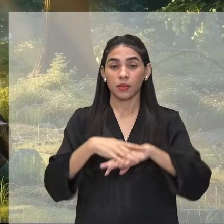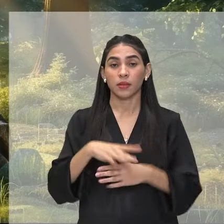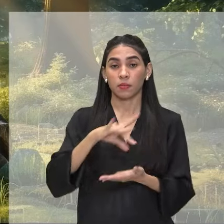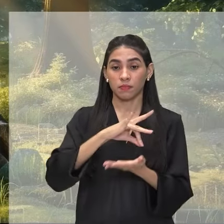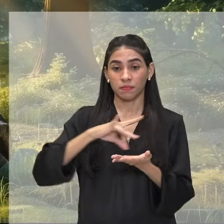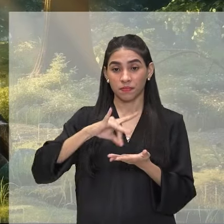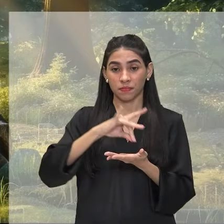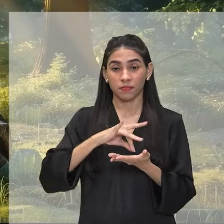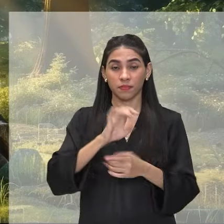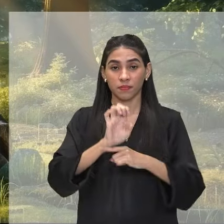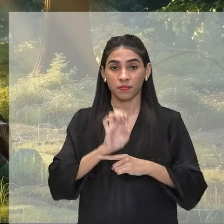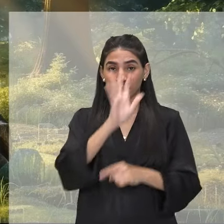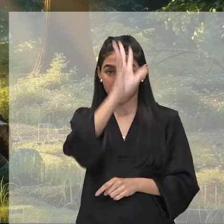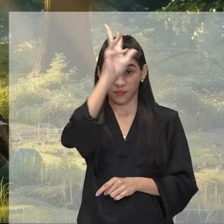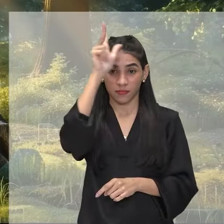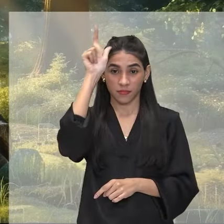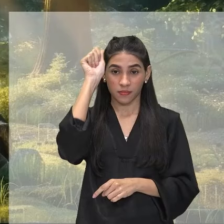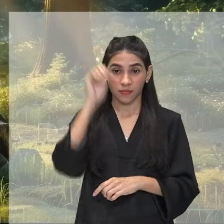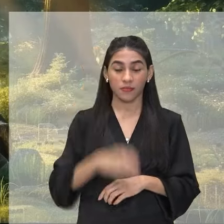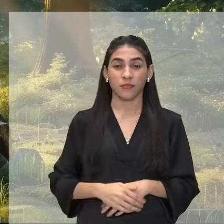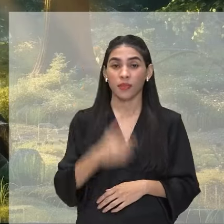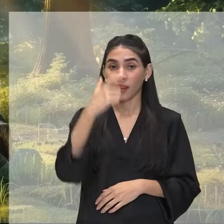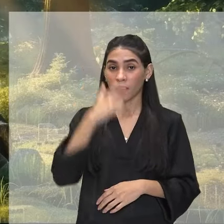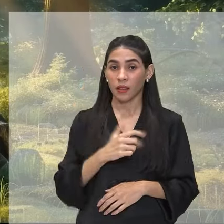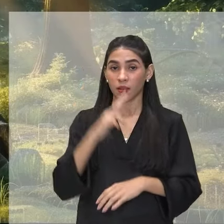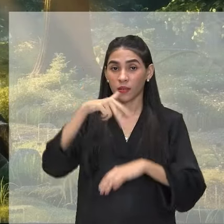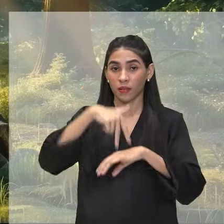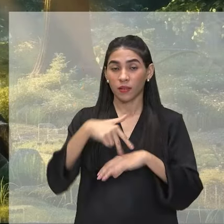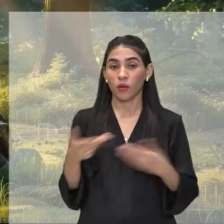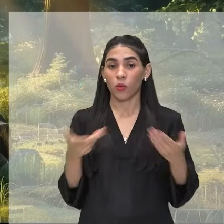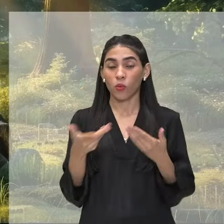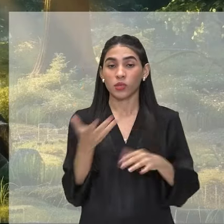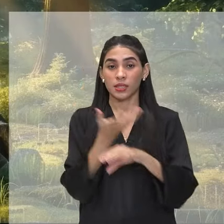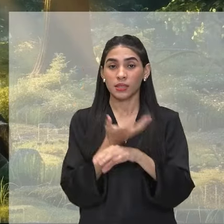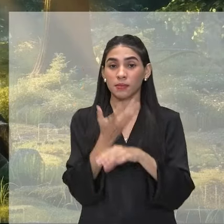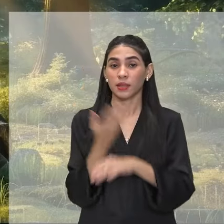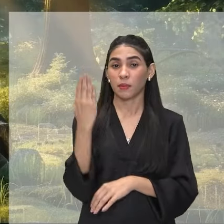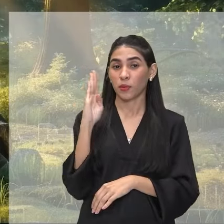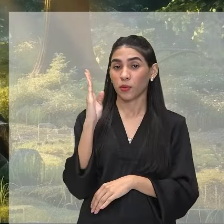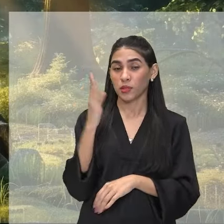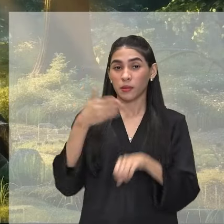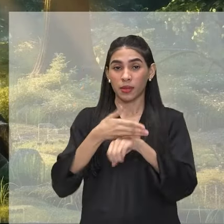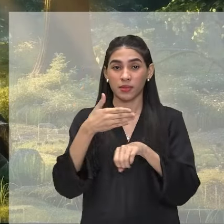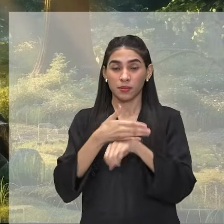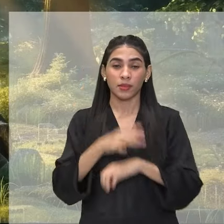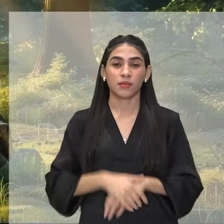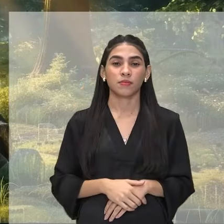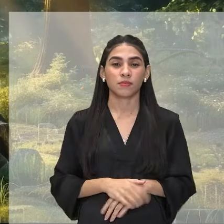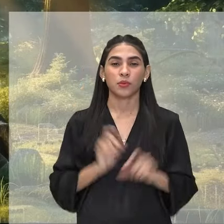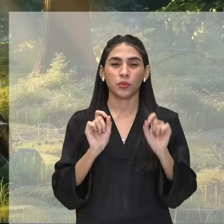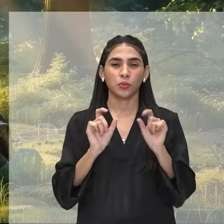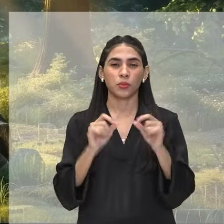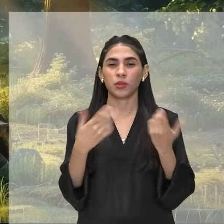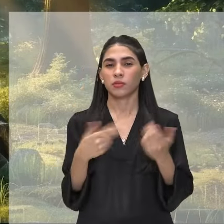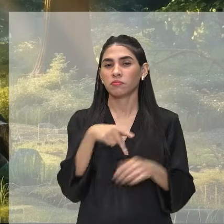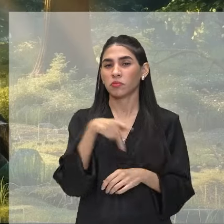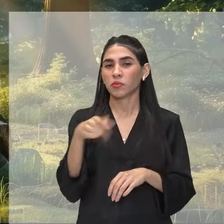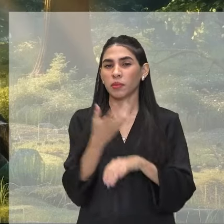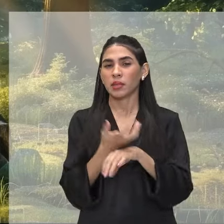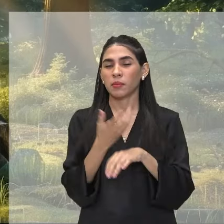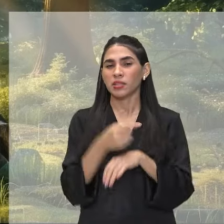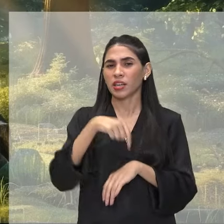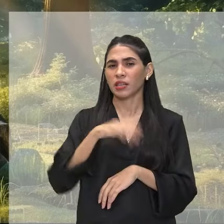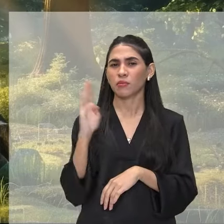Mídias de Educação do Amazonas. Estou aqui na aula de Biologia. E o que o professor de matemática faz aqui?